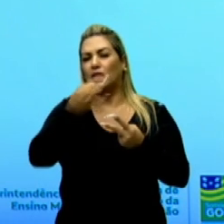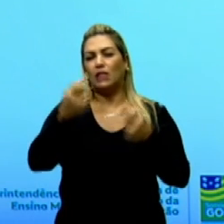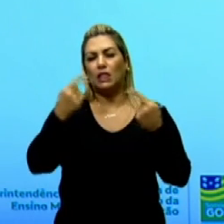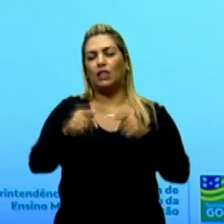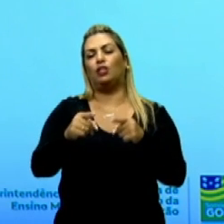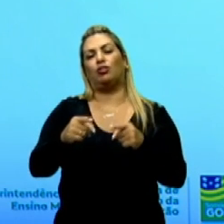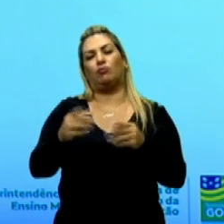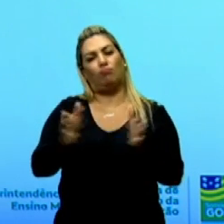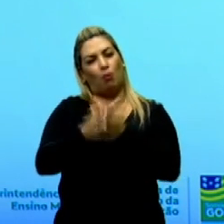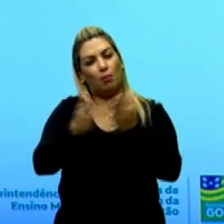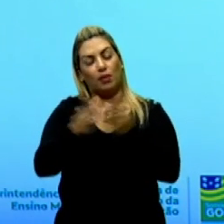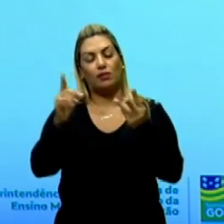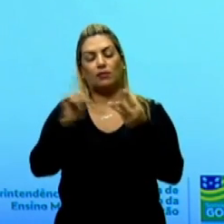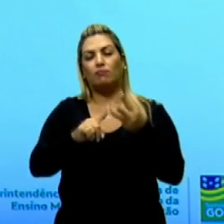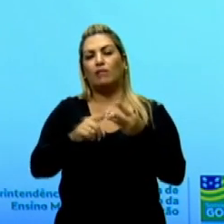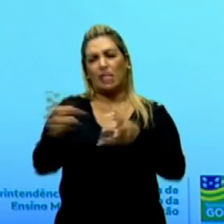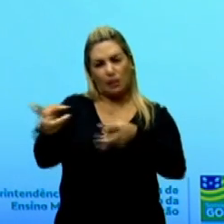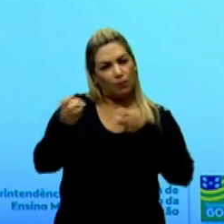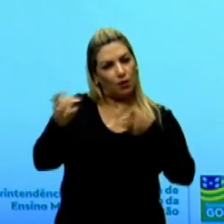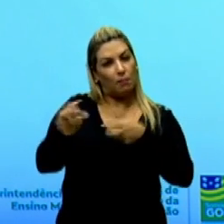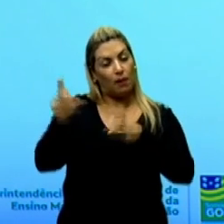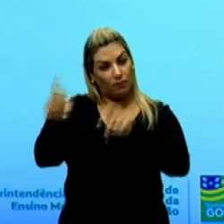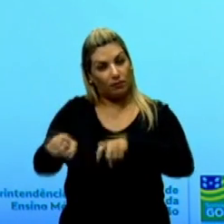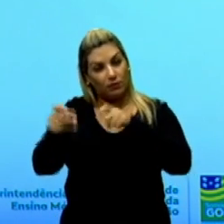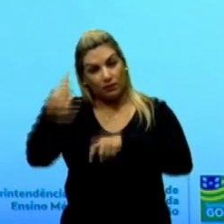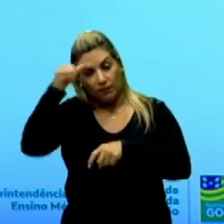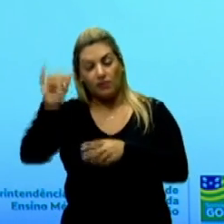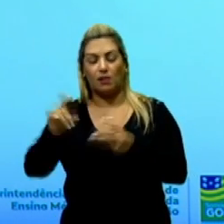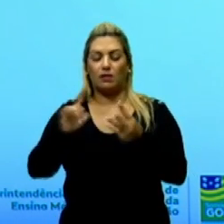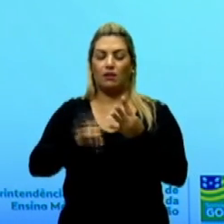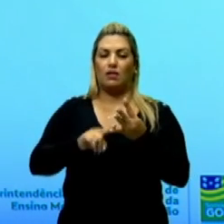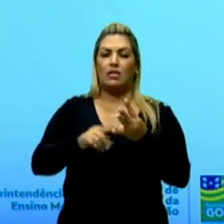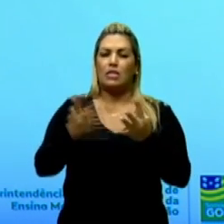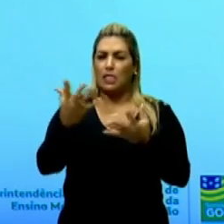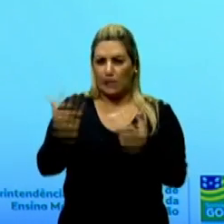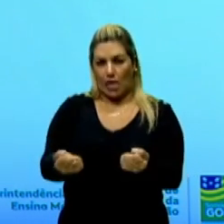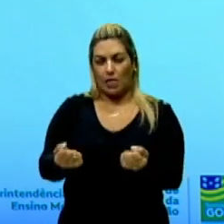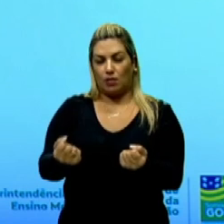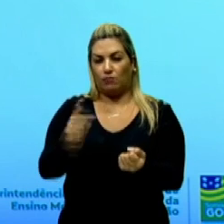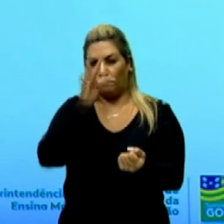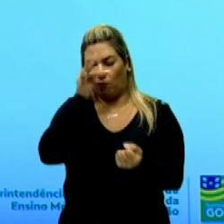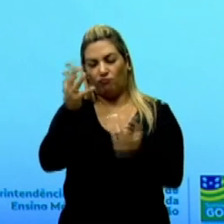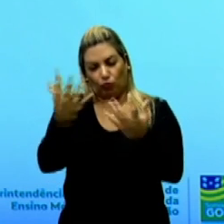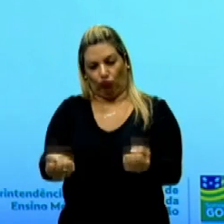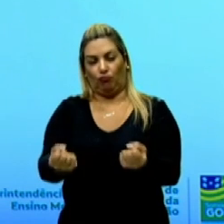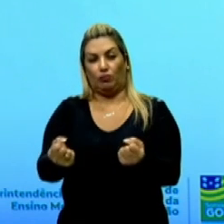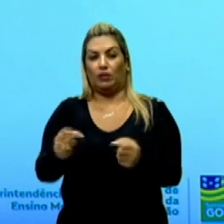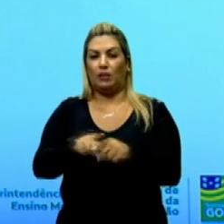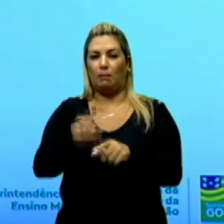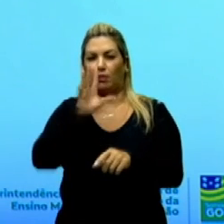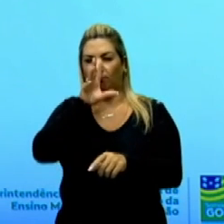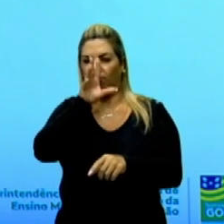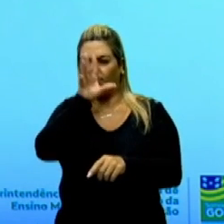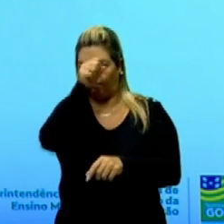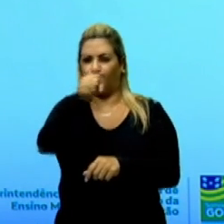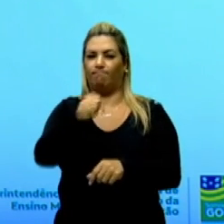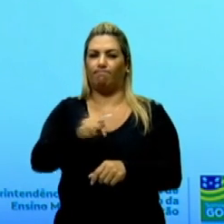miséria, a exploração do trabalho rural, sofrimento da seca e o abuso dos poderosos.